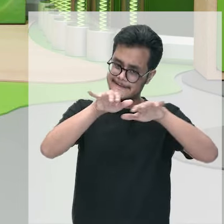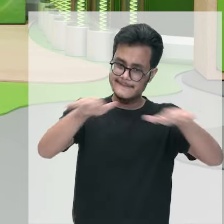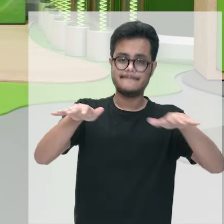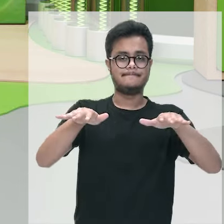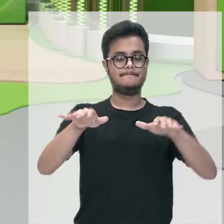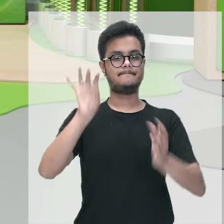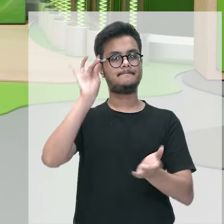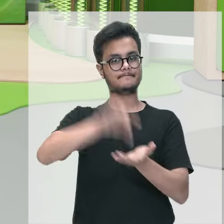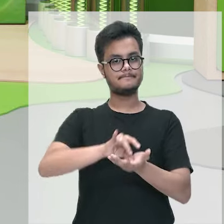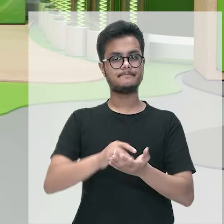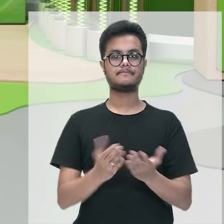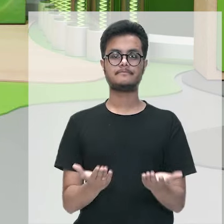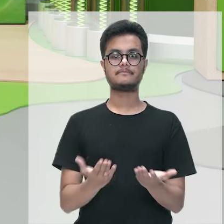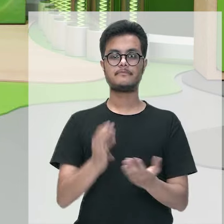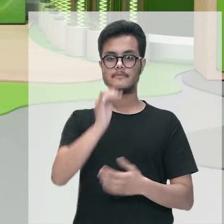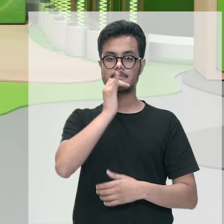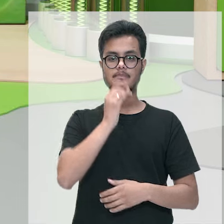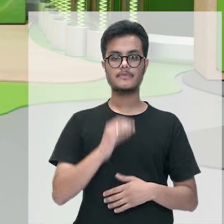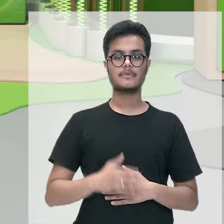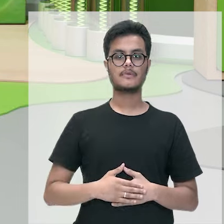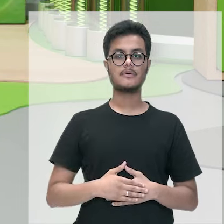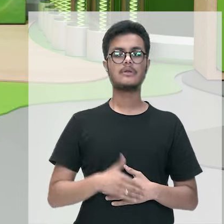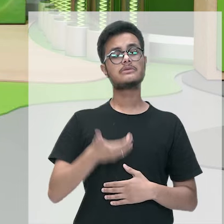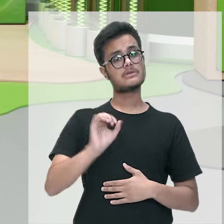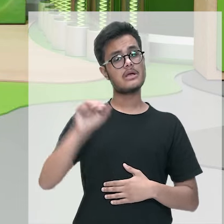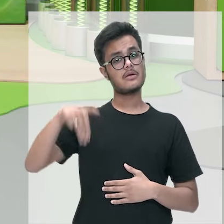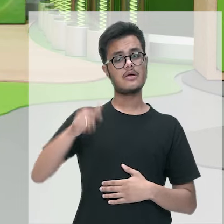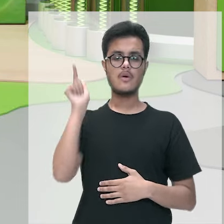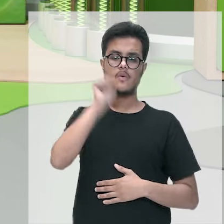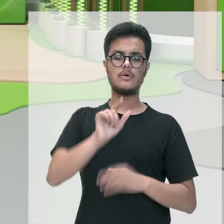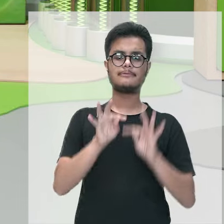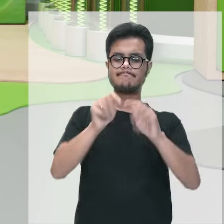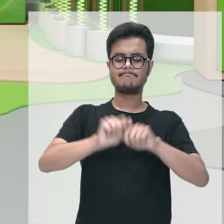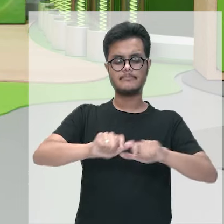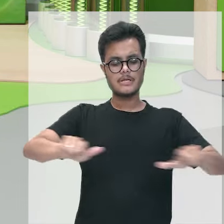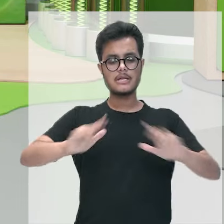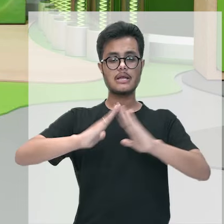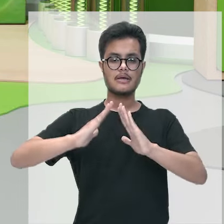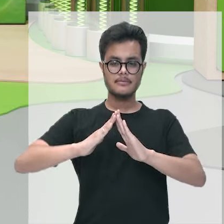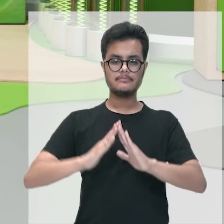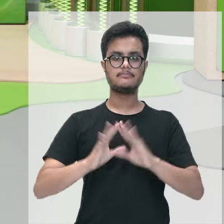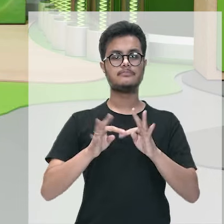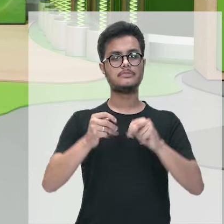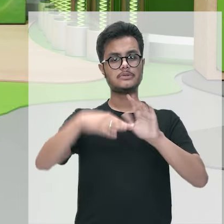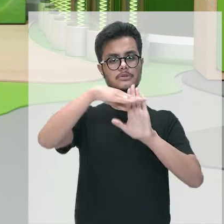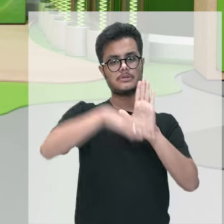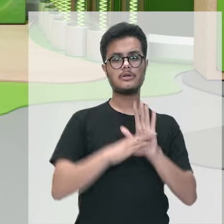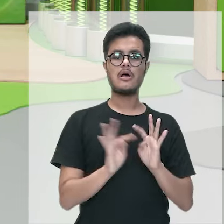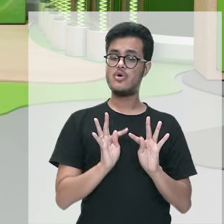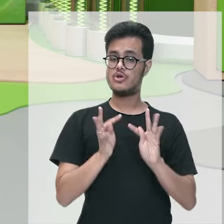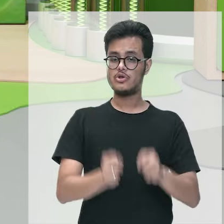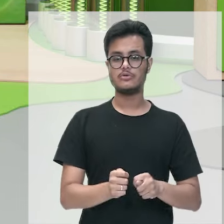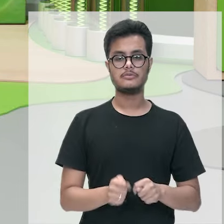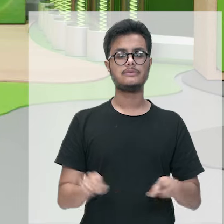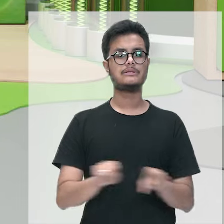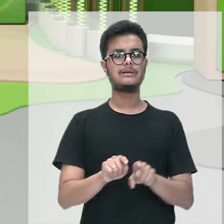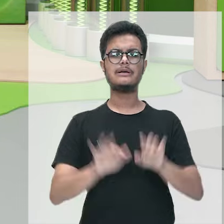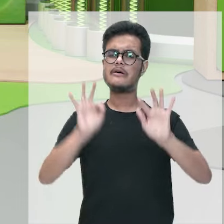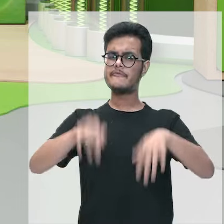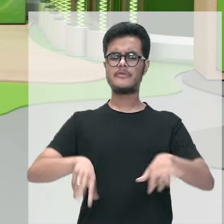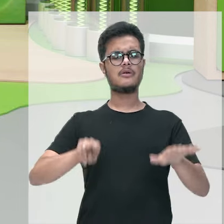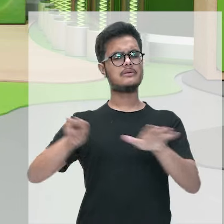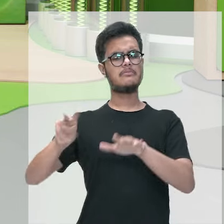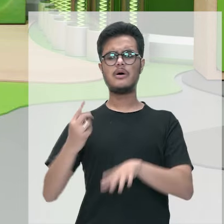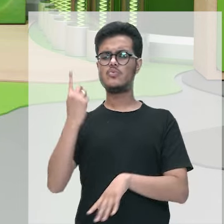disseminadas então apenas 10 minutinhos você consegue executar todas essas tarefas em um final de semana